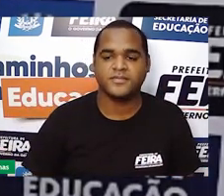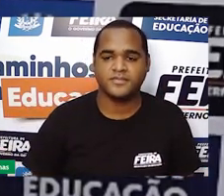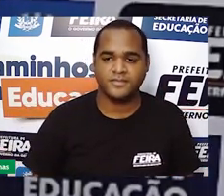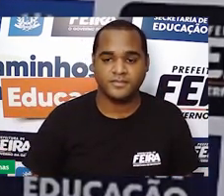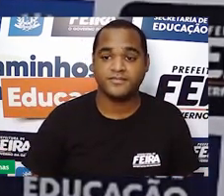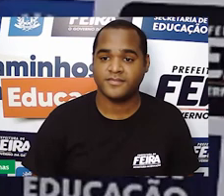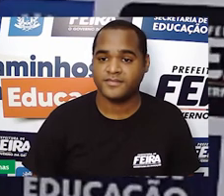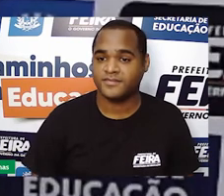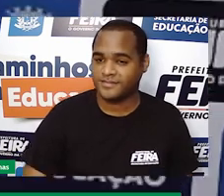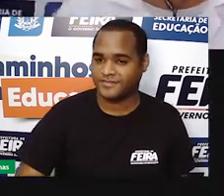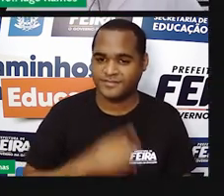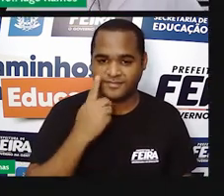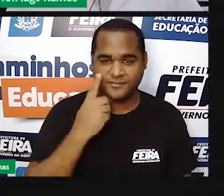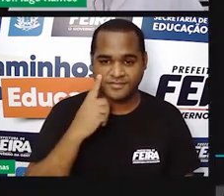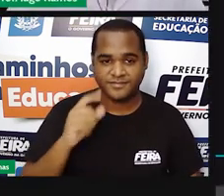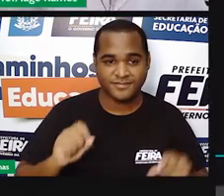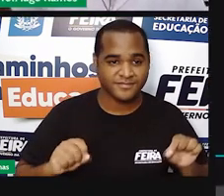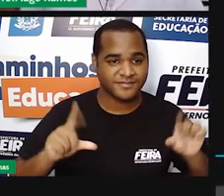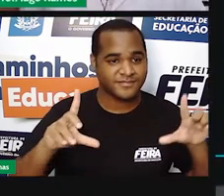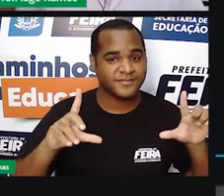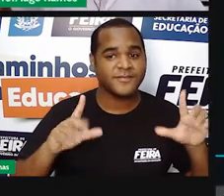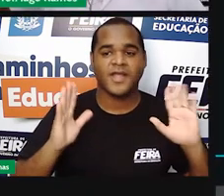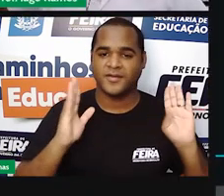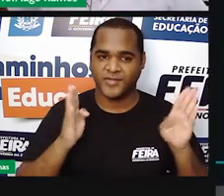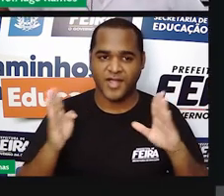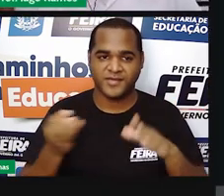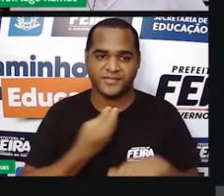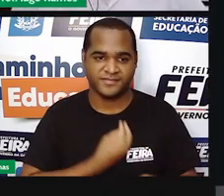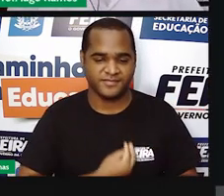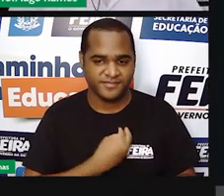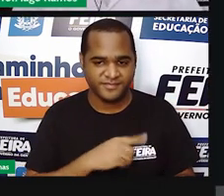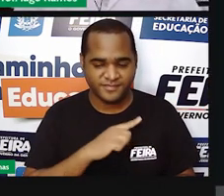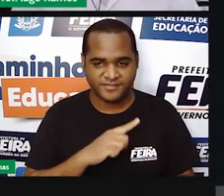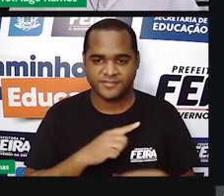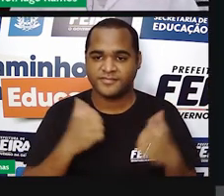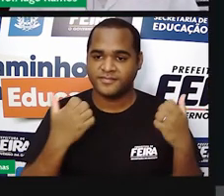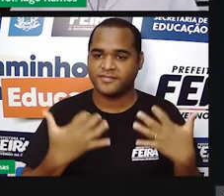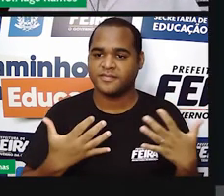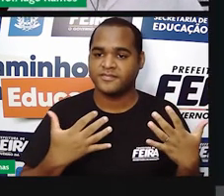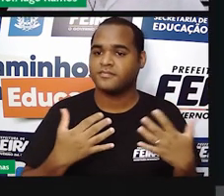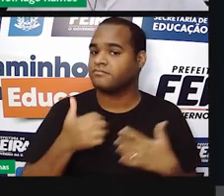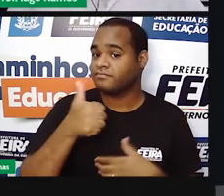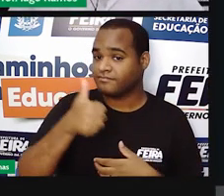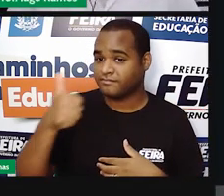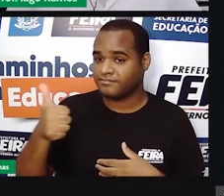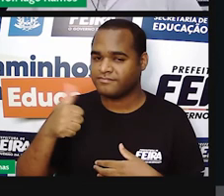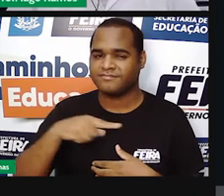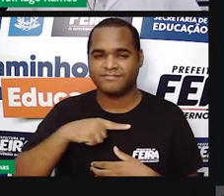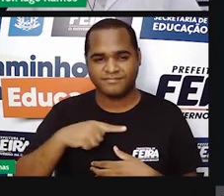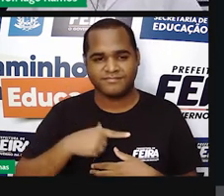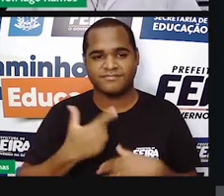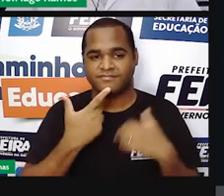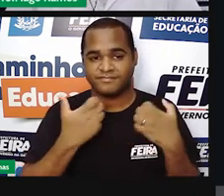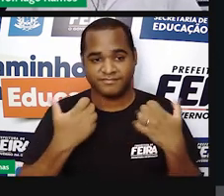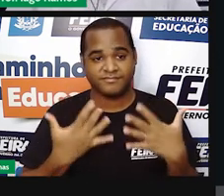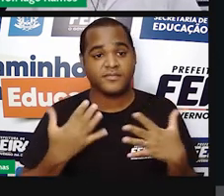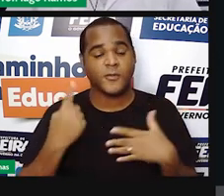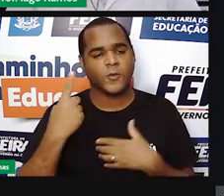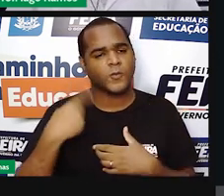Olha só, já deve estar aparecendo aí para você. Curtiu? Eu espero que sim, tentei dar o máximo de mim aqui,